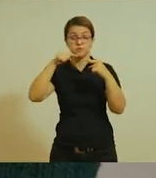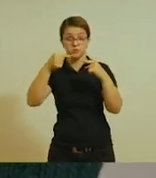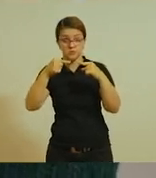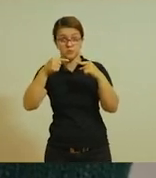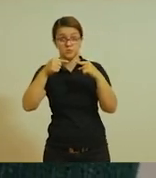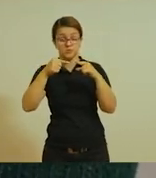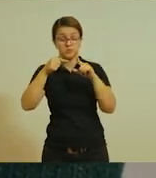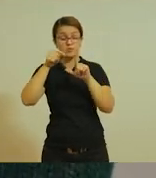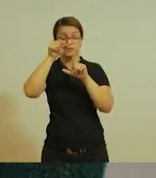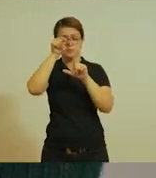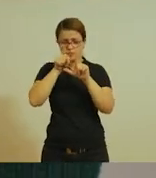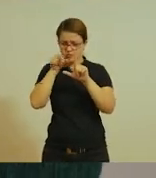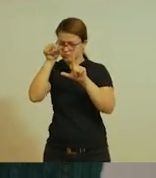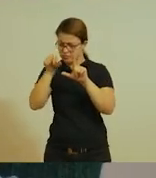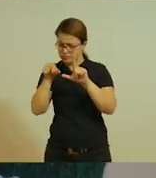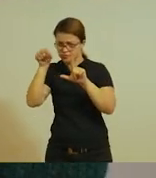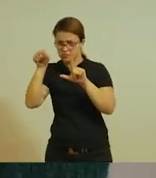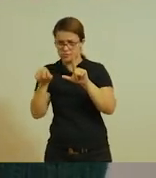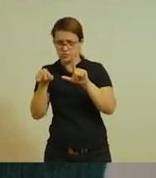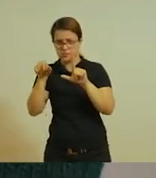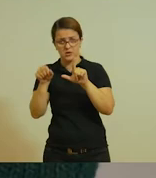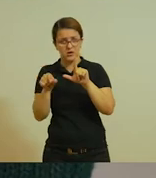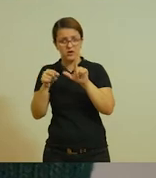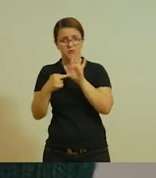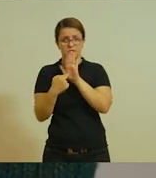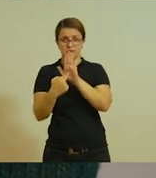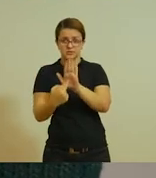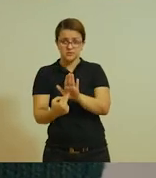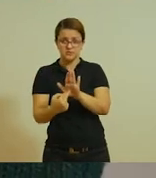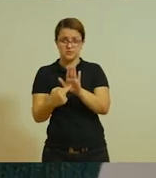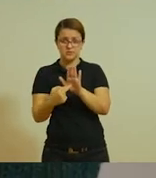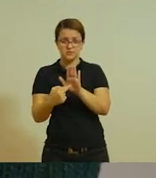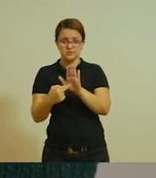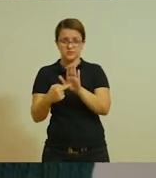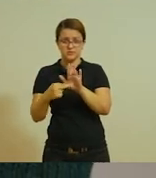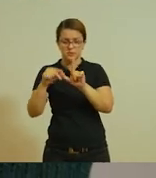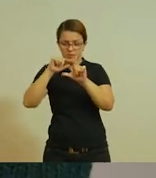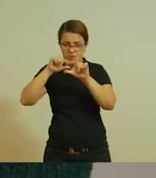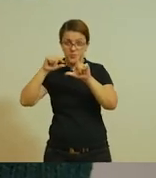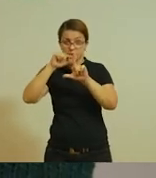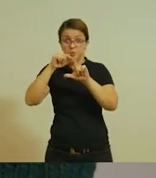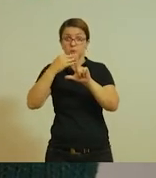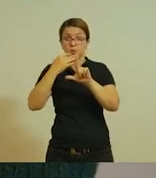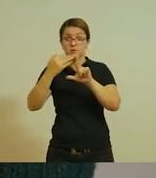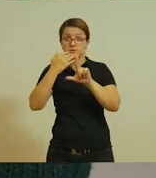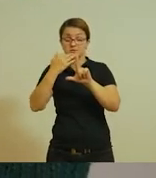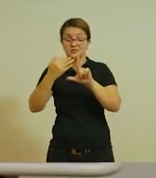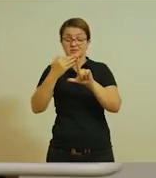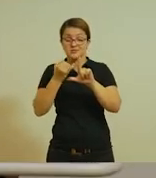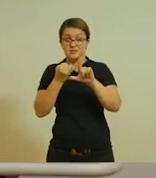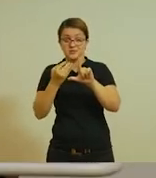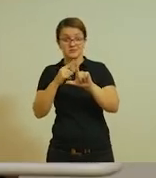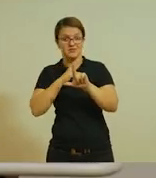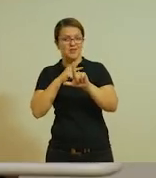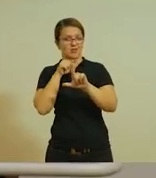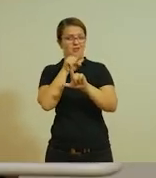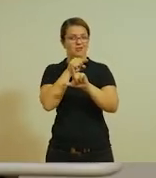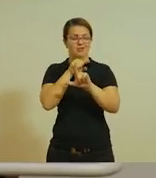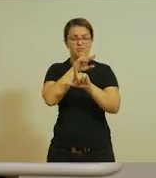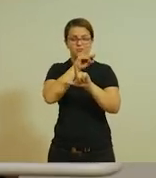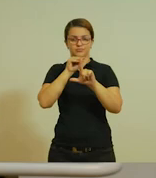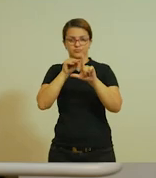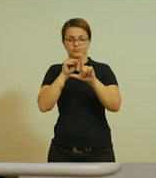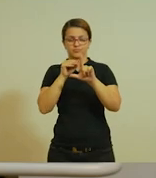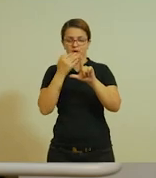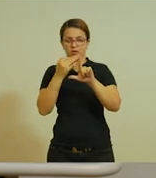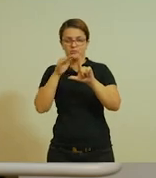um gráfico e representar os mesmos valores nesse gráfico de barra, pintando os quadradinhos. O termo 2